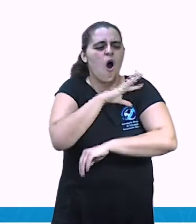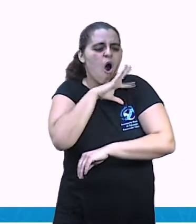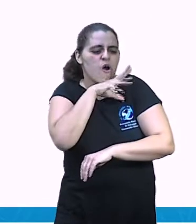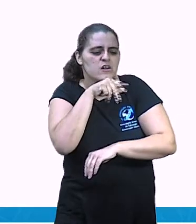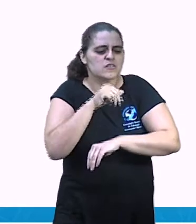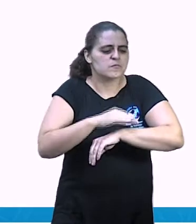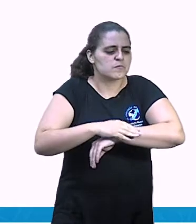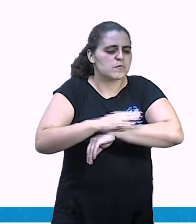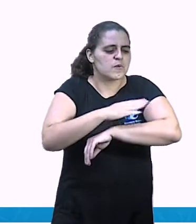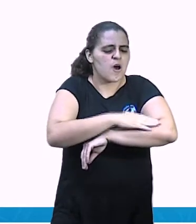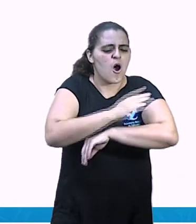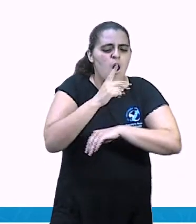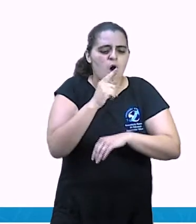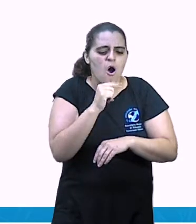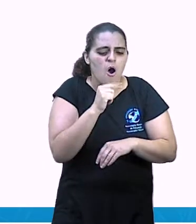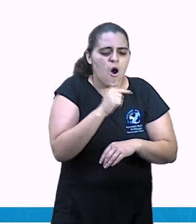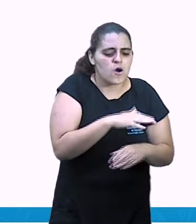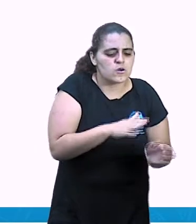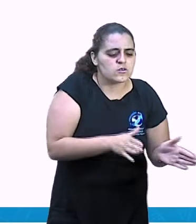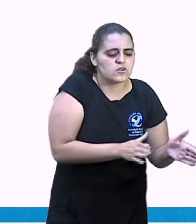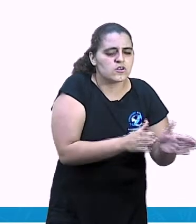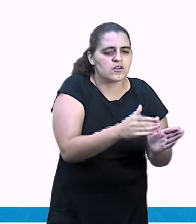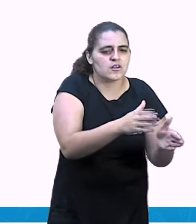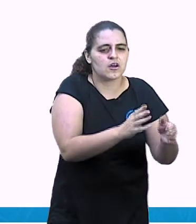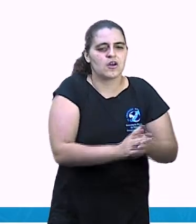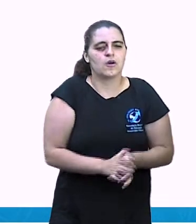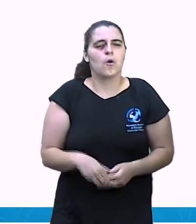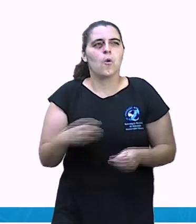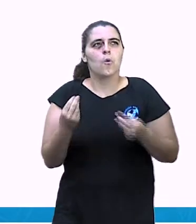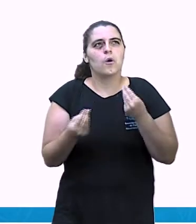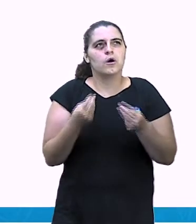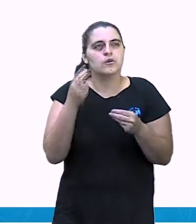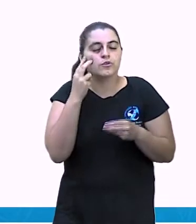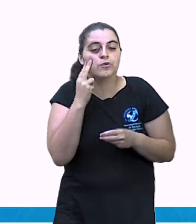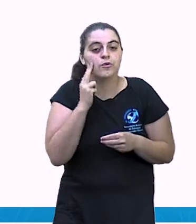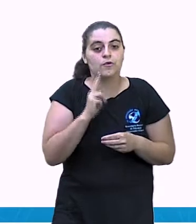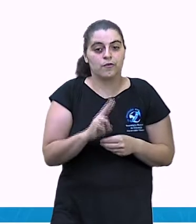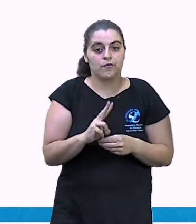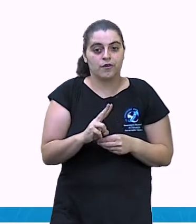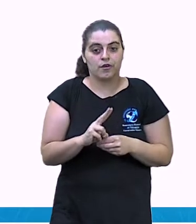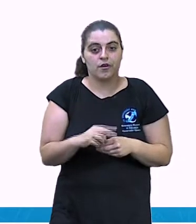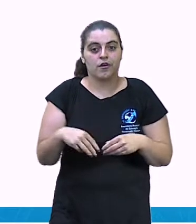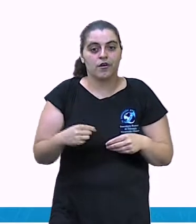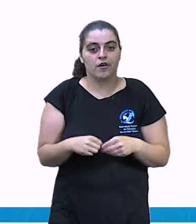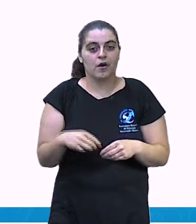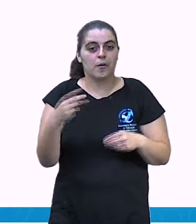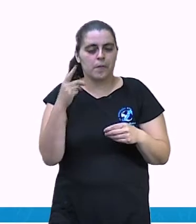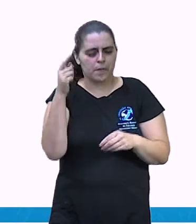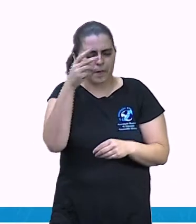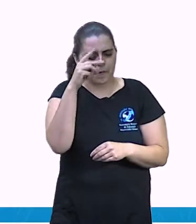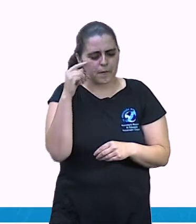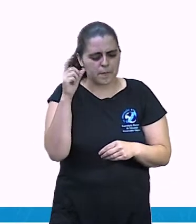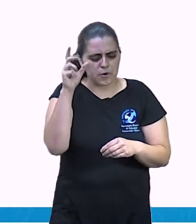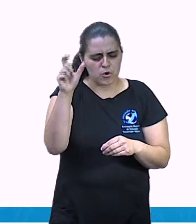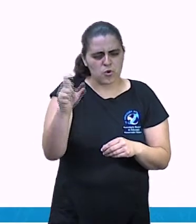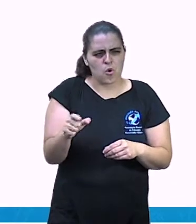o que mais gosta, dizemos, é o sapo com medo d'água. Luiz da Câmara